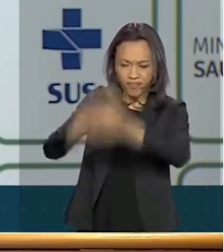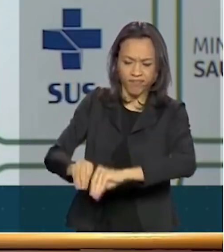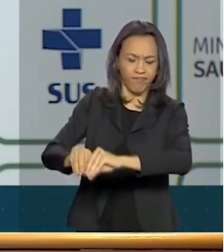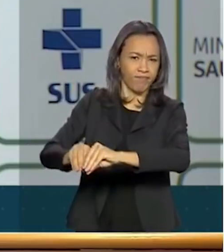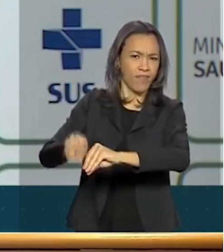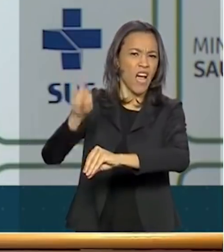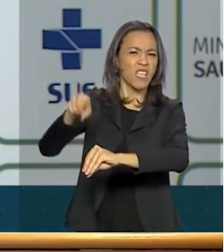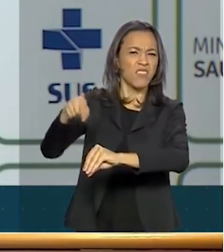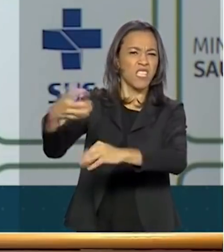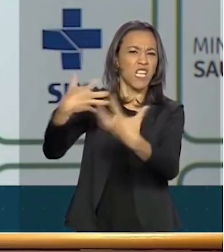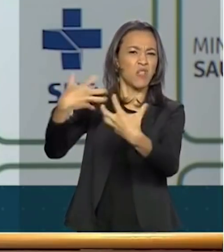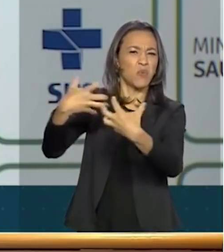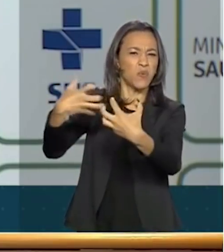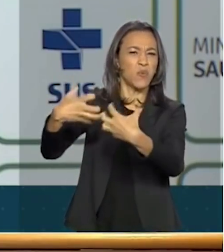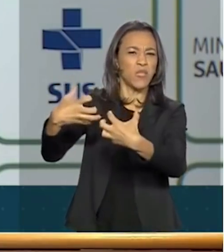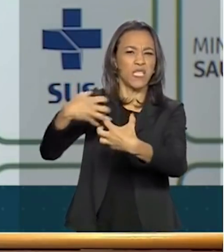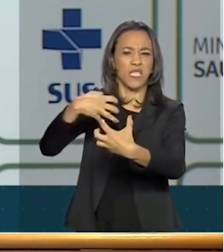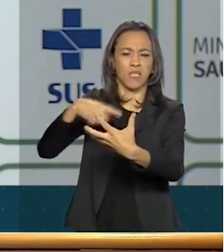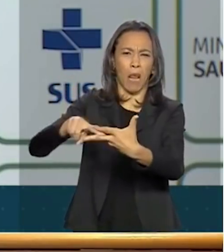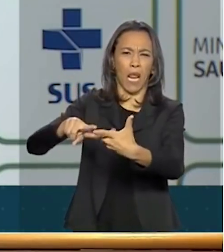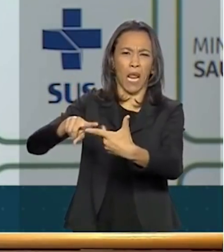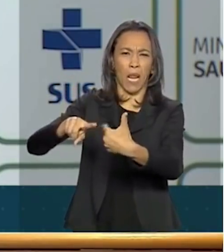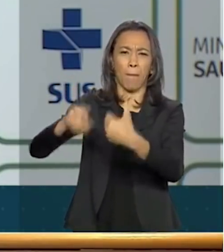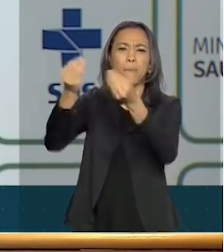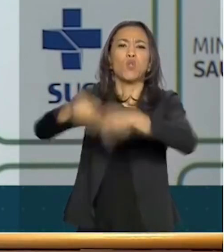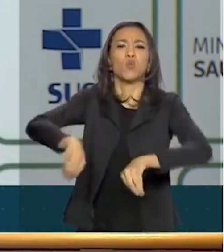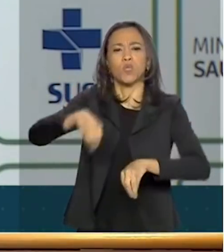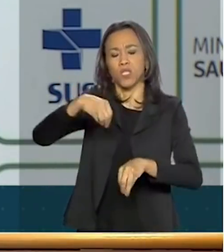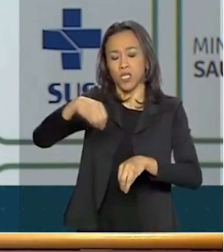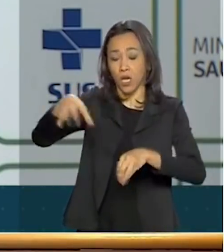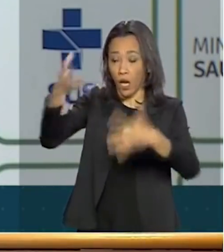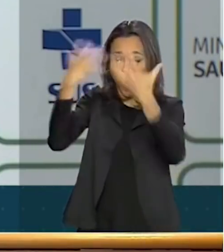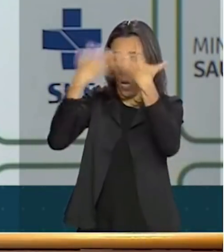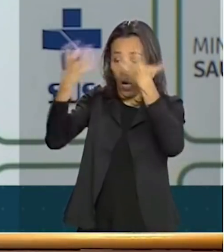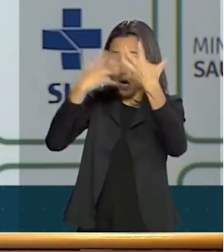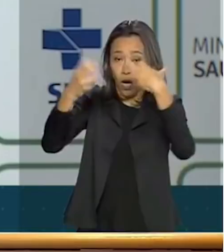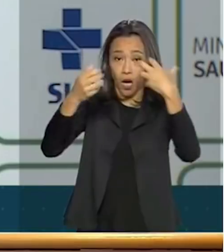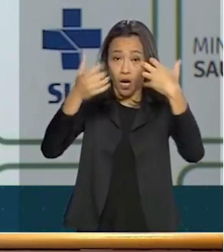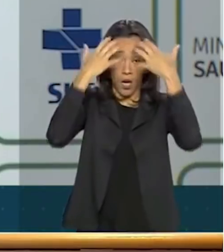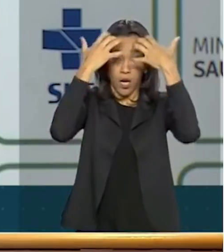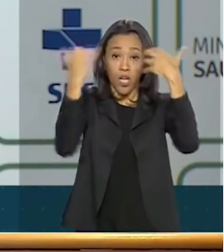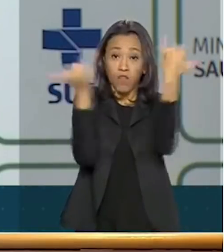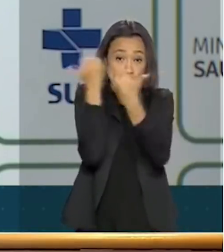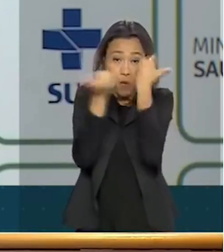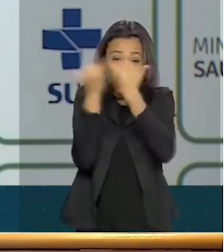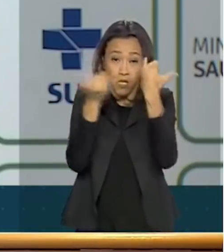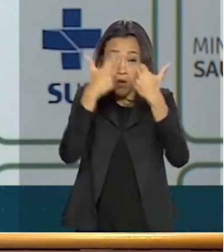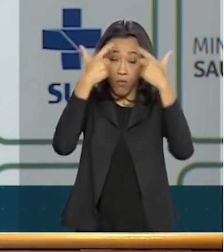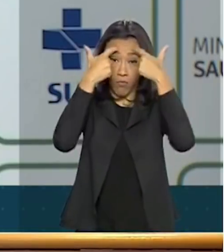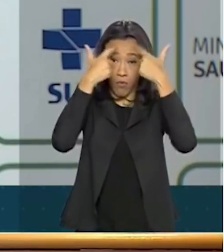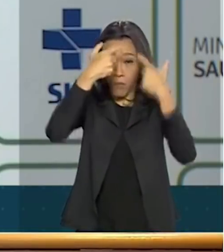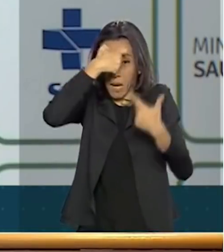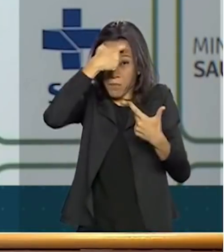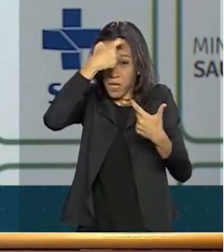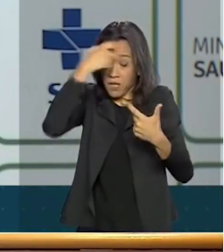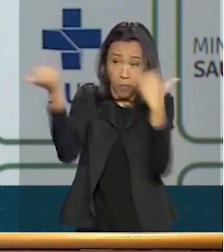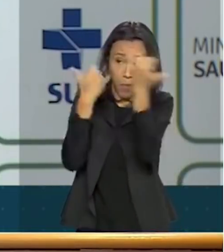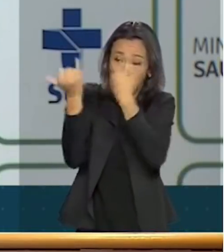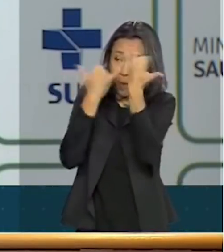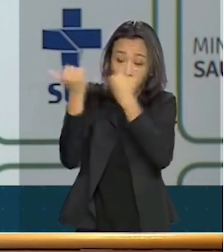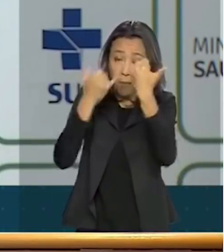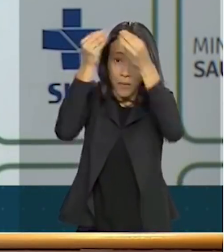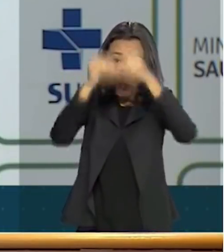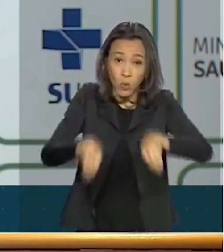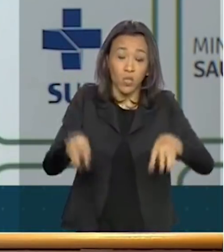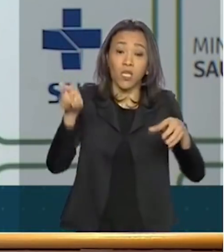ela é tóxica demais. A quantidade de informação e os meios de comunicação são sórdidos, porque eles só